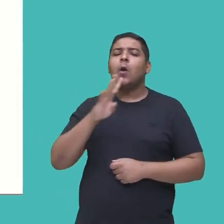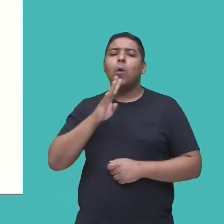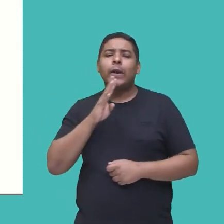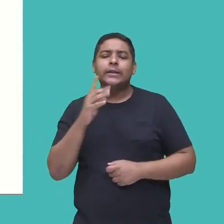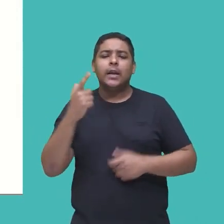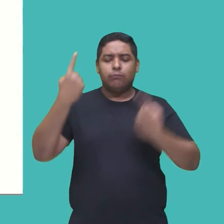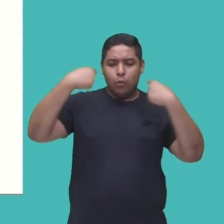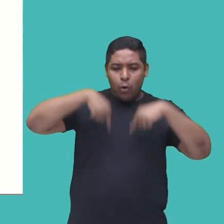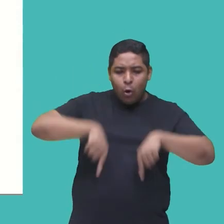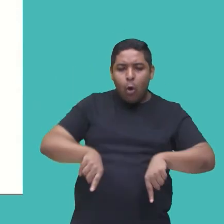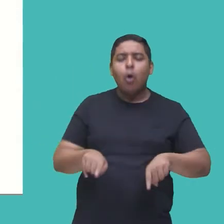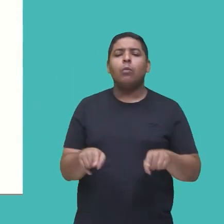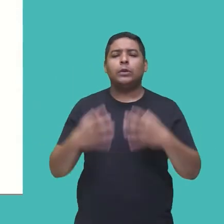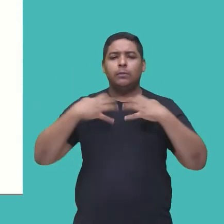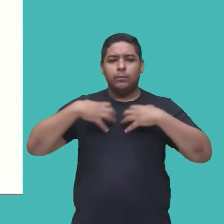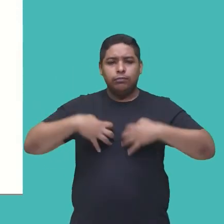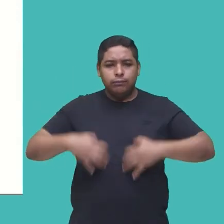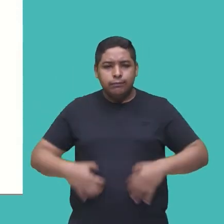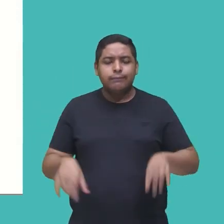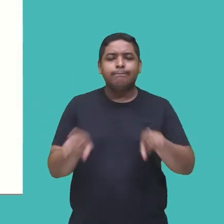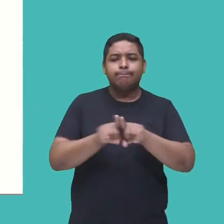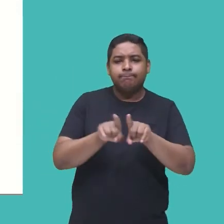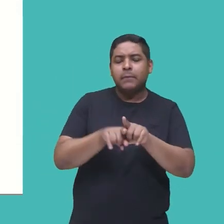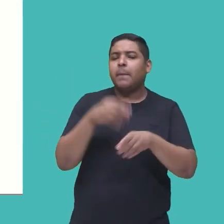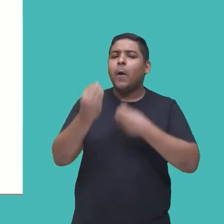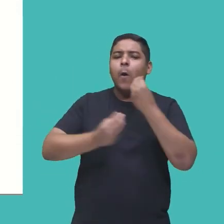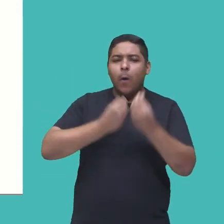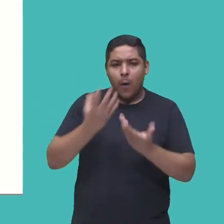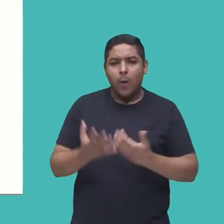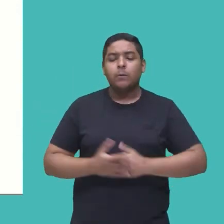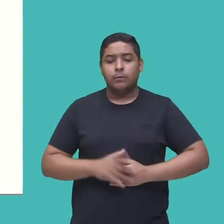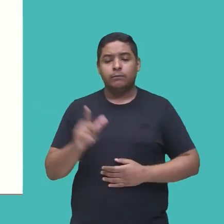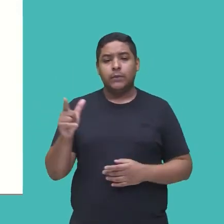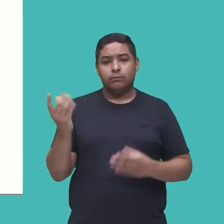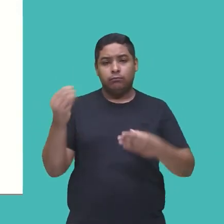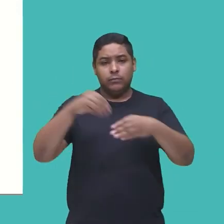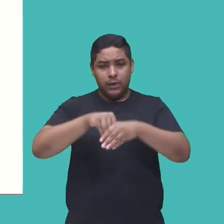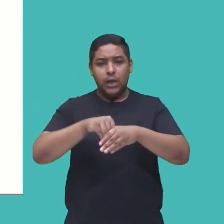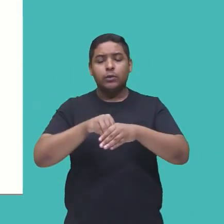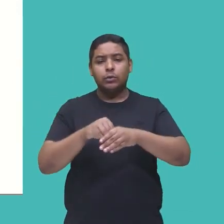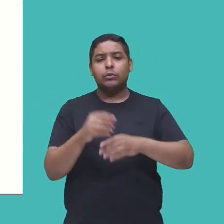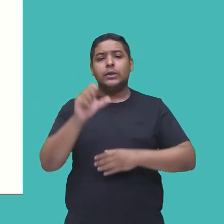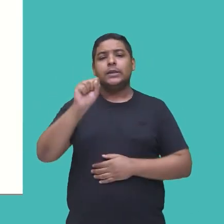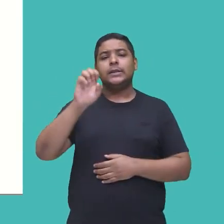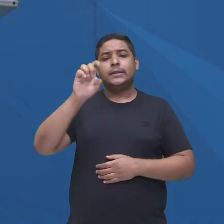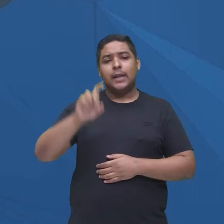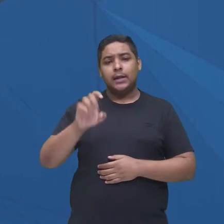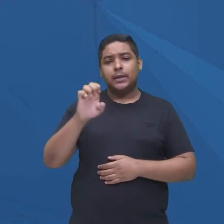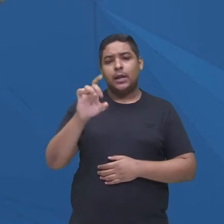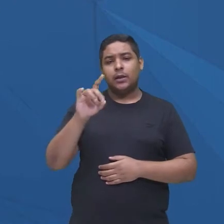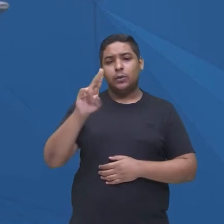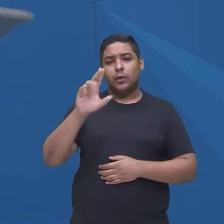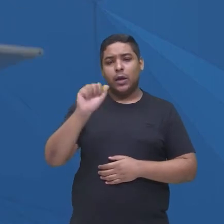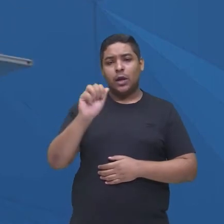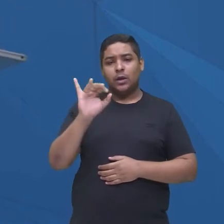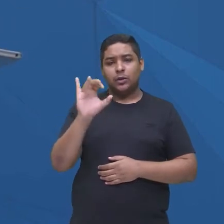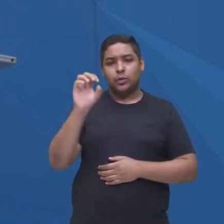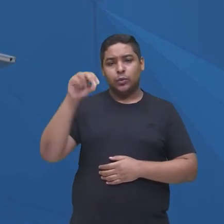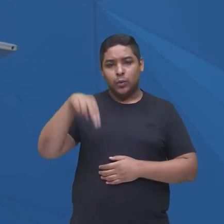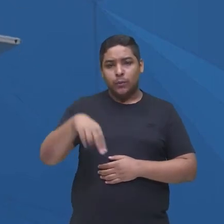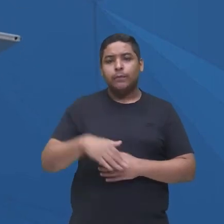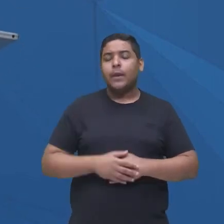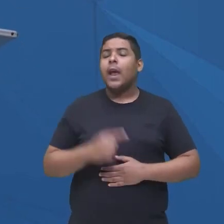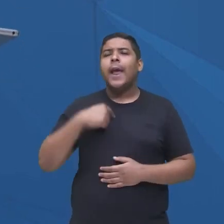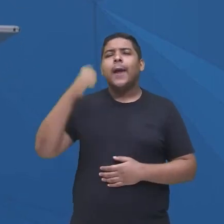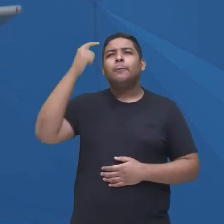corpo, né, trazidas aqui nessa série Sex Education, que eu já assisti, eu acho interessante, eu pensei que fosse uma